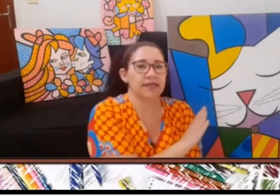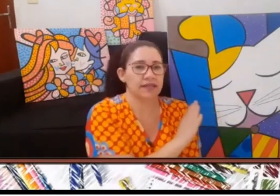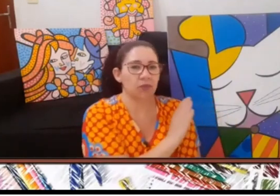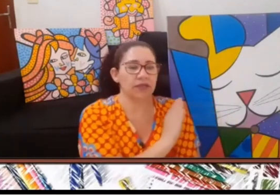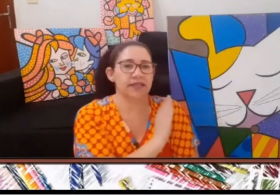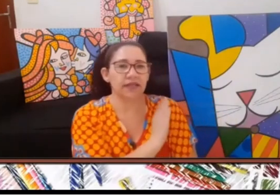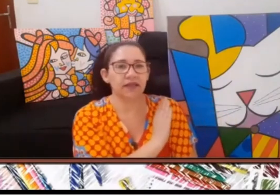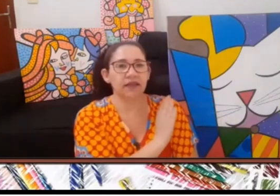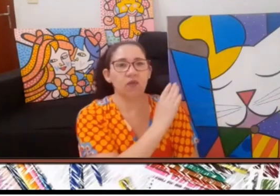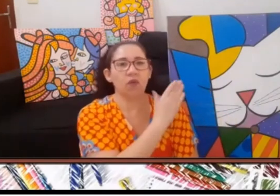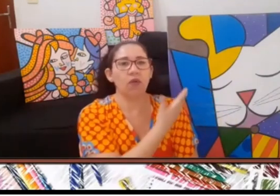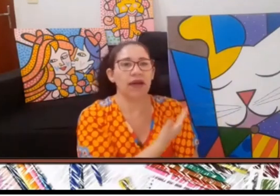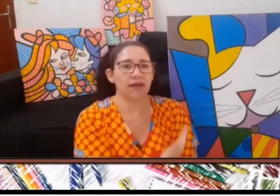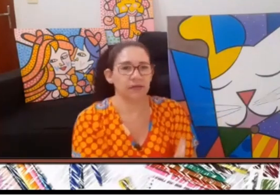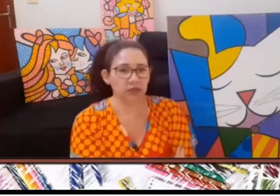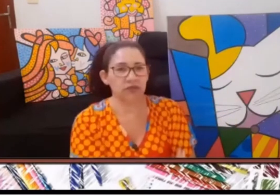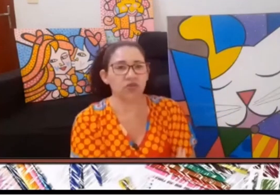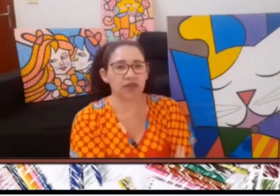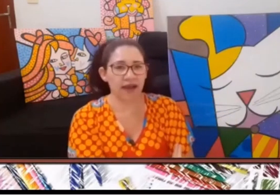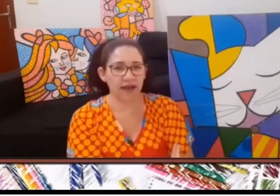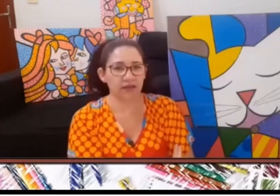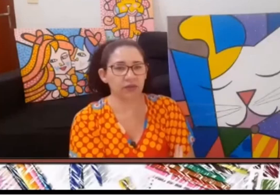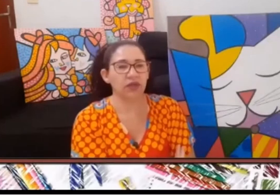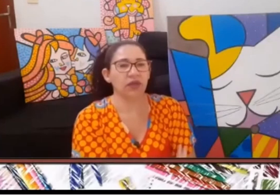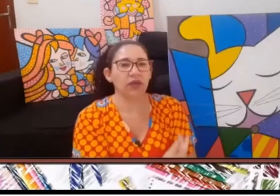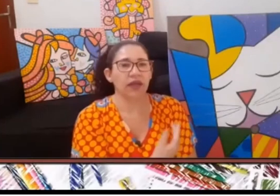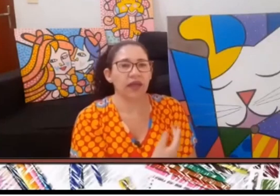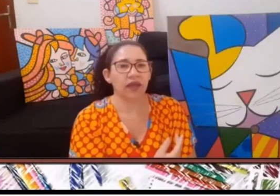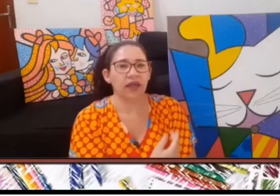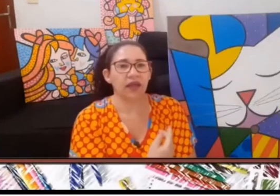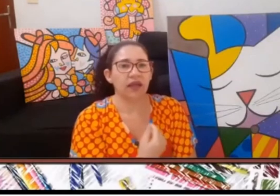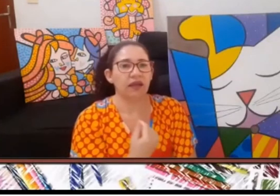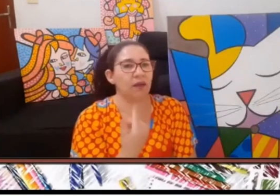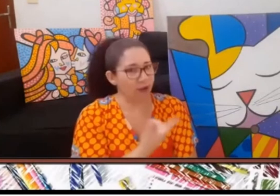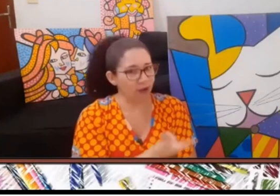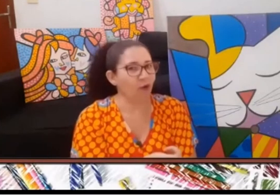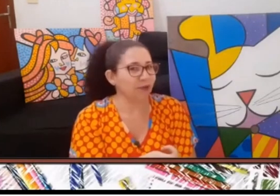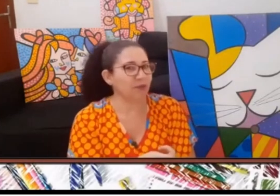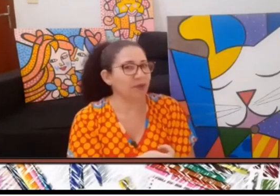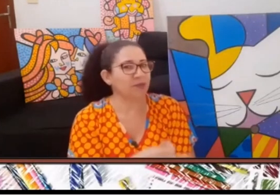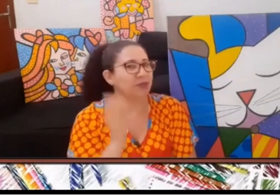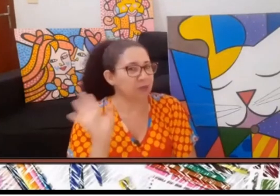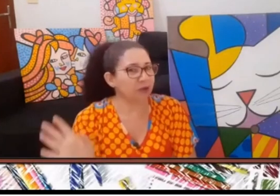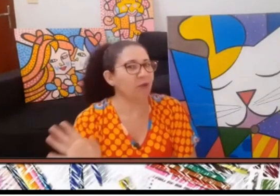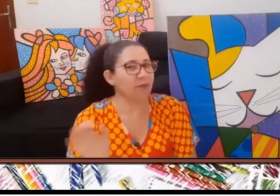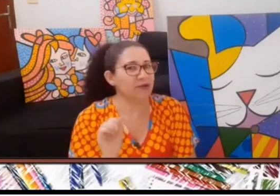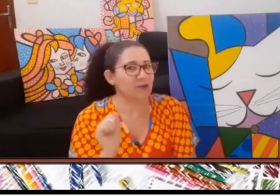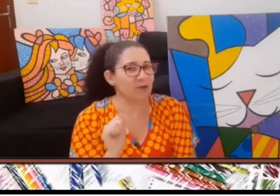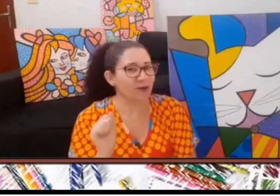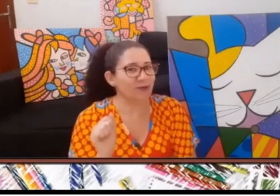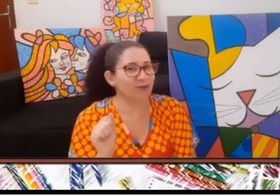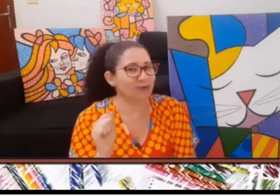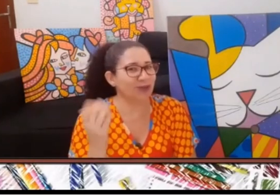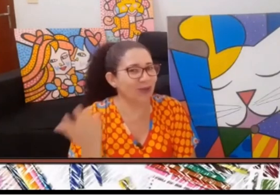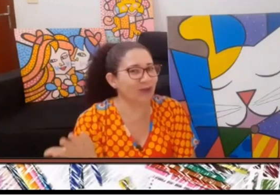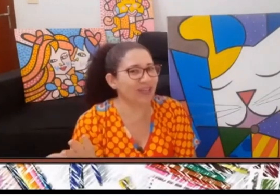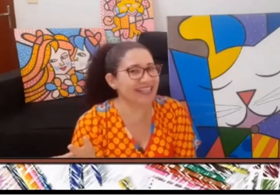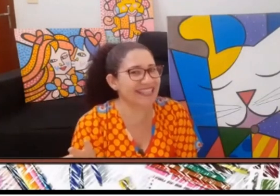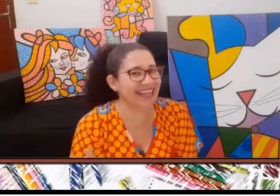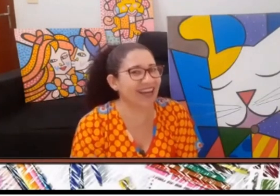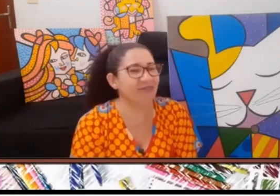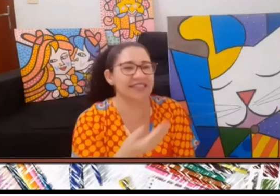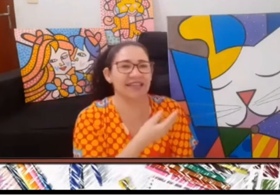Por exemplo, esse aqui é um quadro de gato, é uma cópia do Romero Brito, que eu não posso comprar um